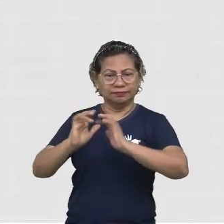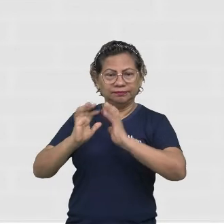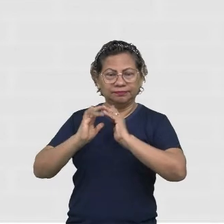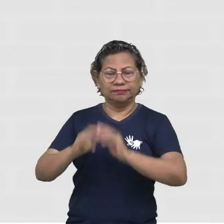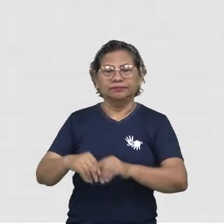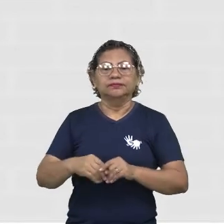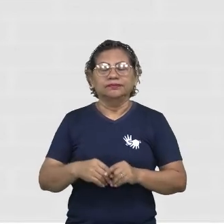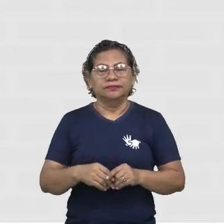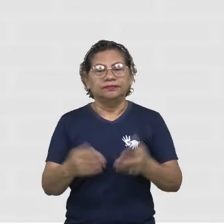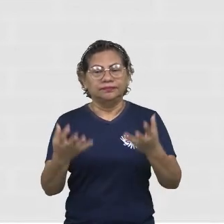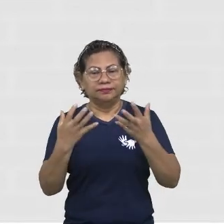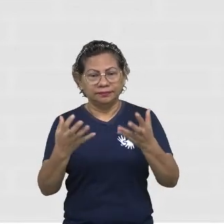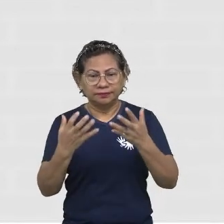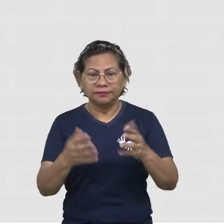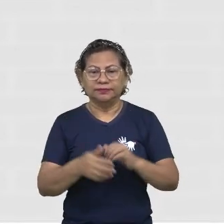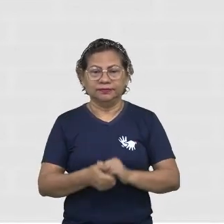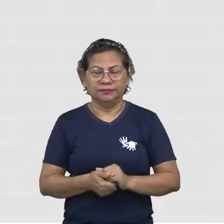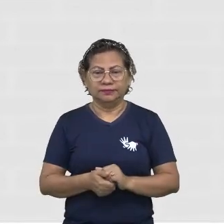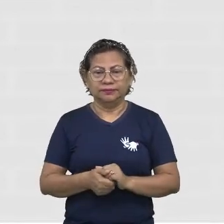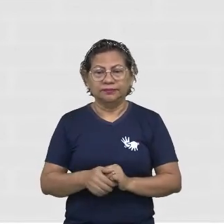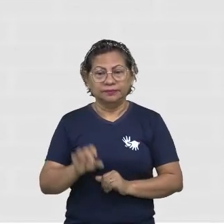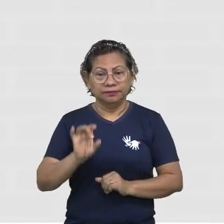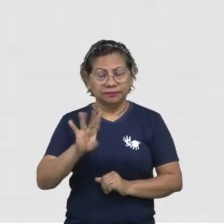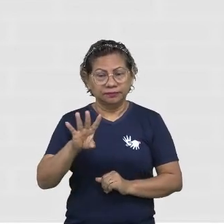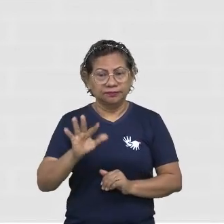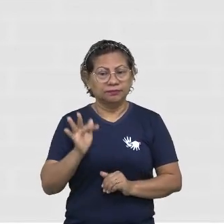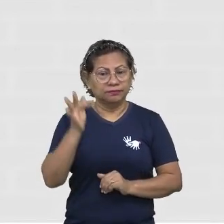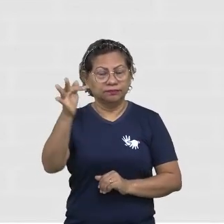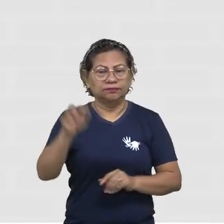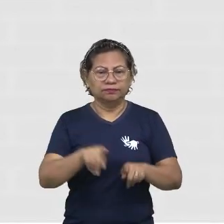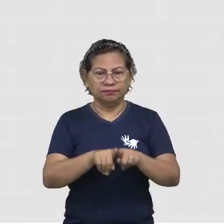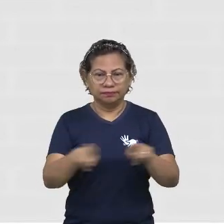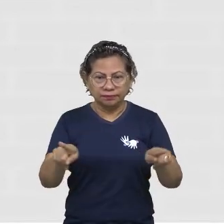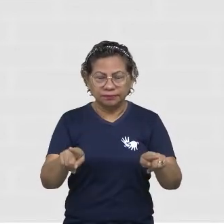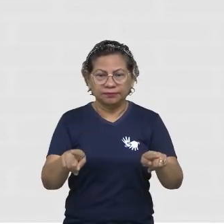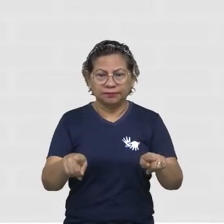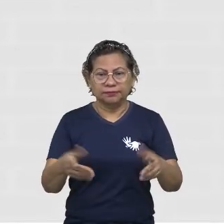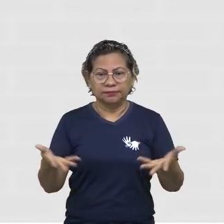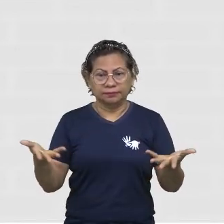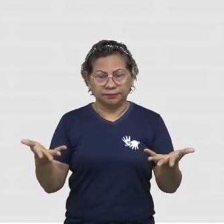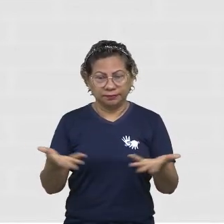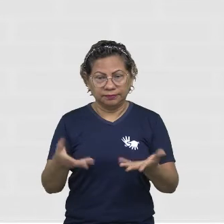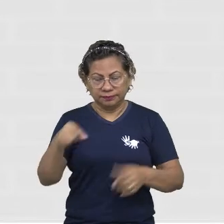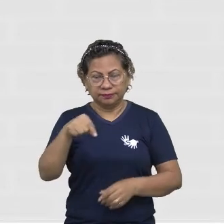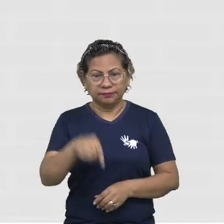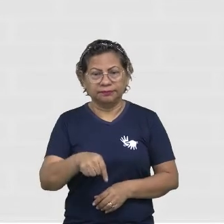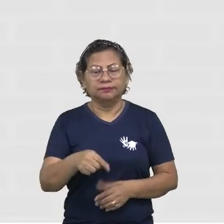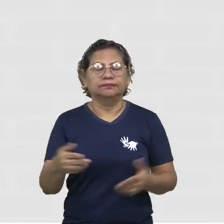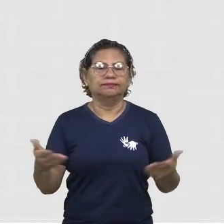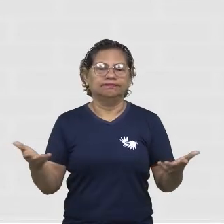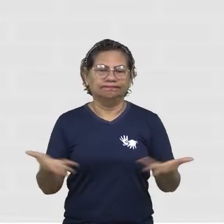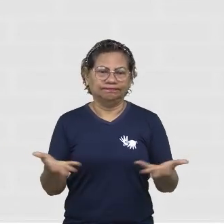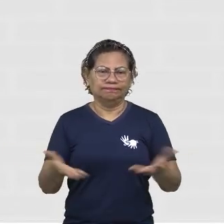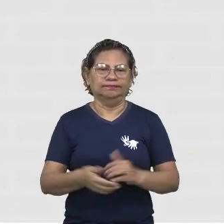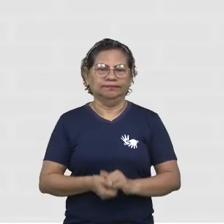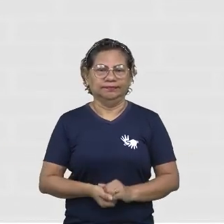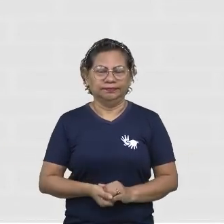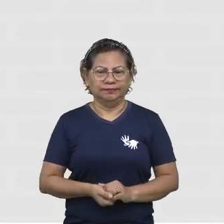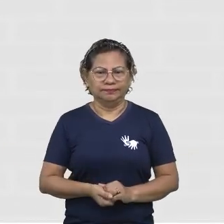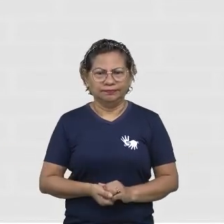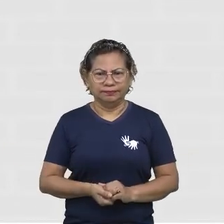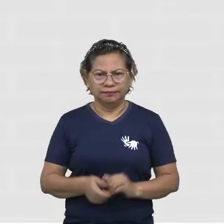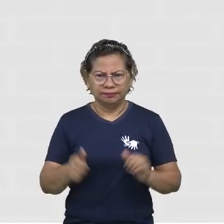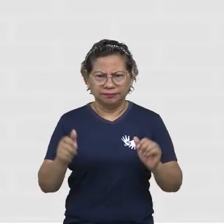objetivos. Não apenas para o futuro, mas também no aqui e agora. O que eu posso mudar